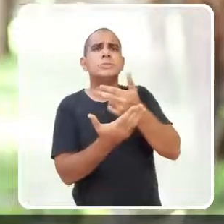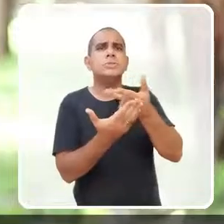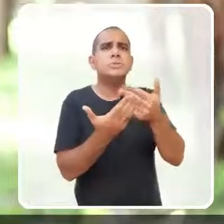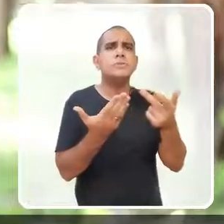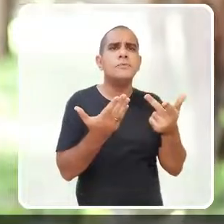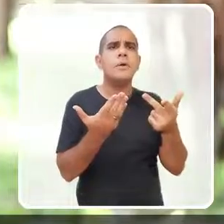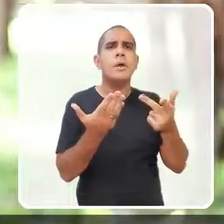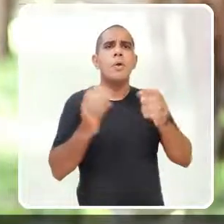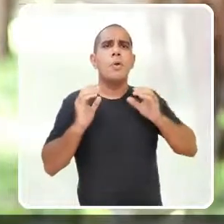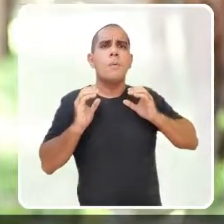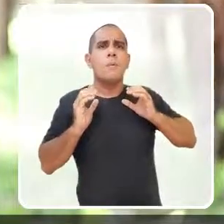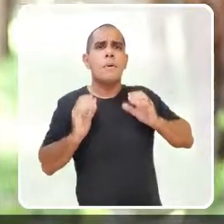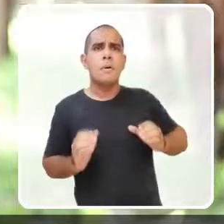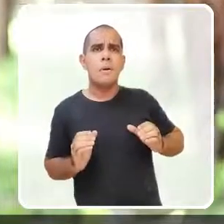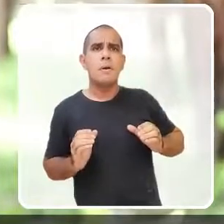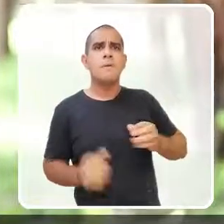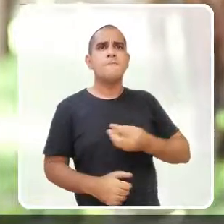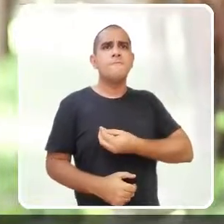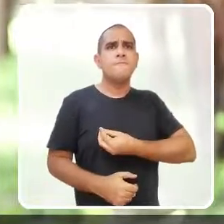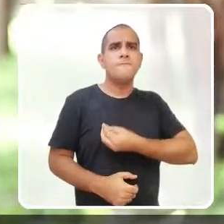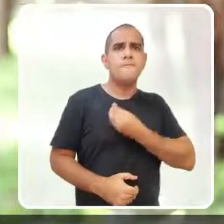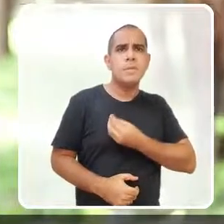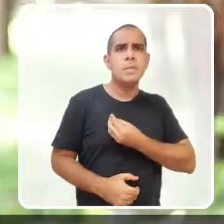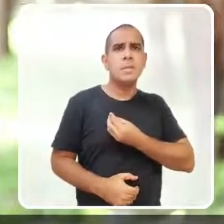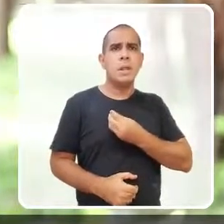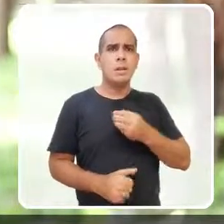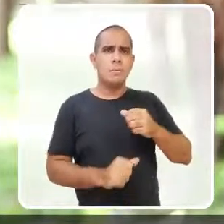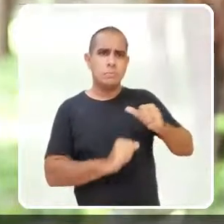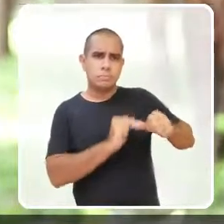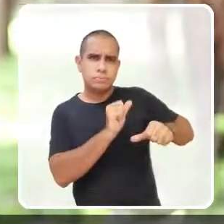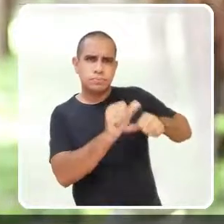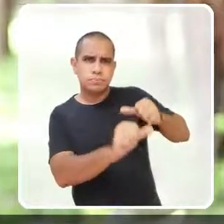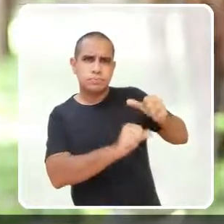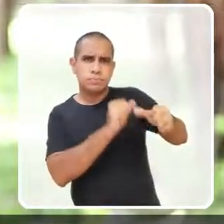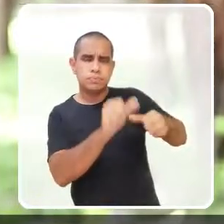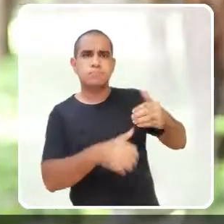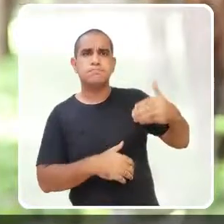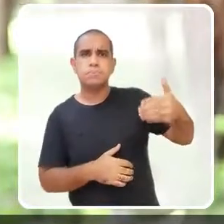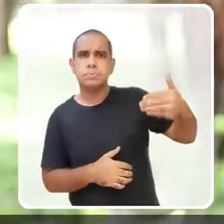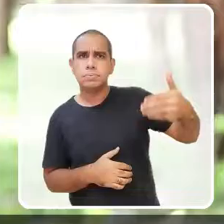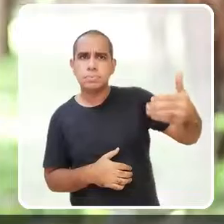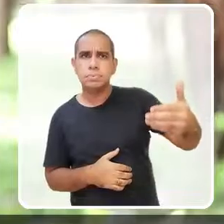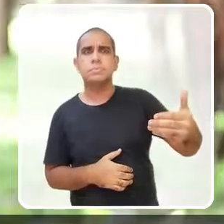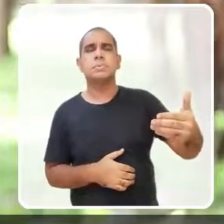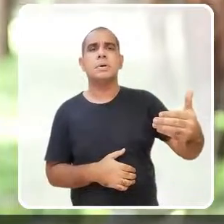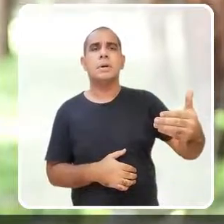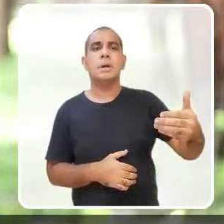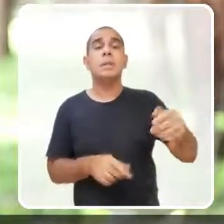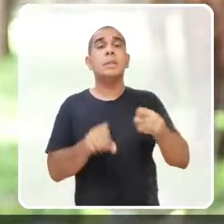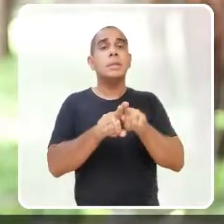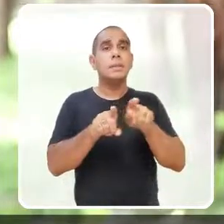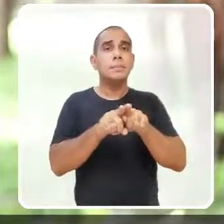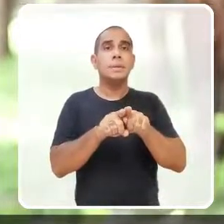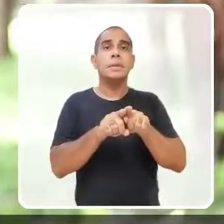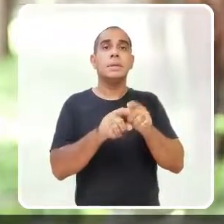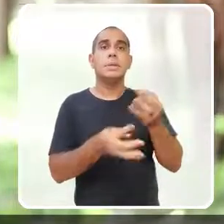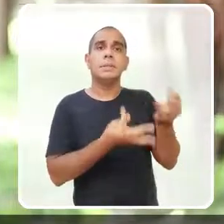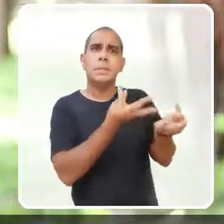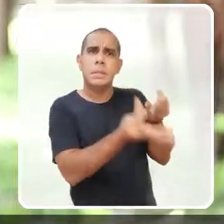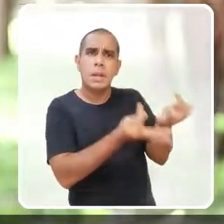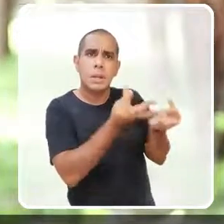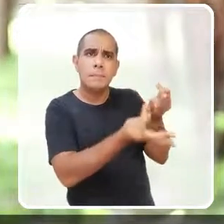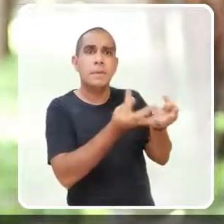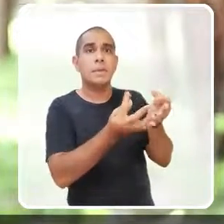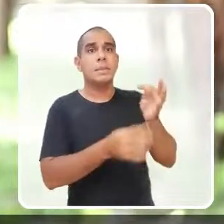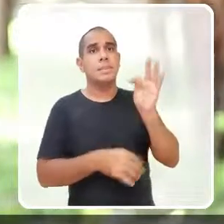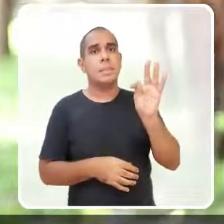como, quais são as estratégias de mudanças comportamentais que ele vai fazer para mudar o estilo de vida